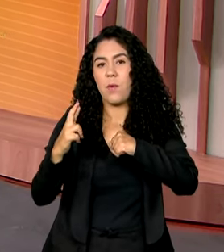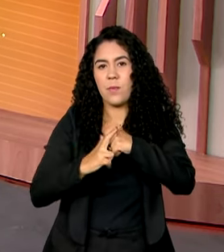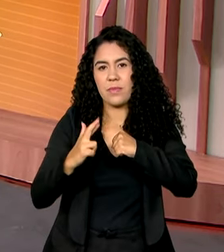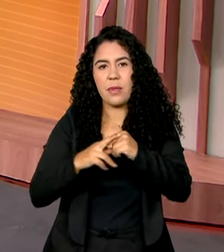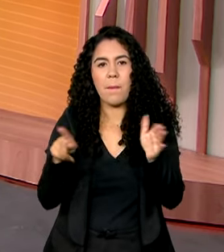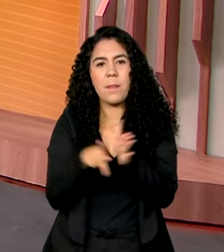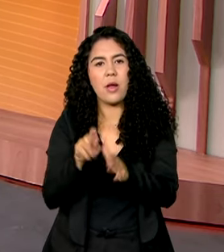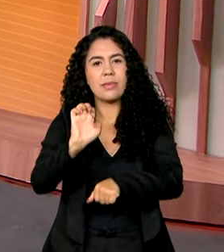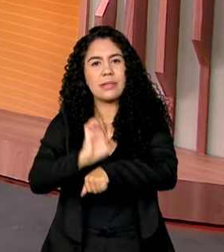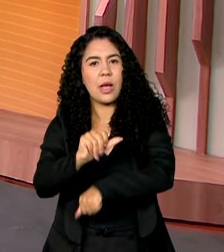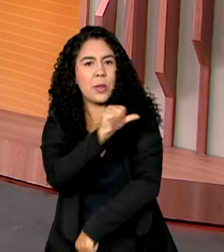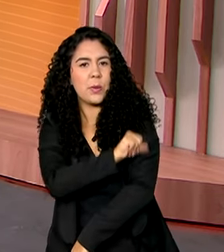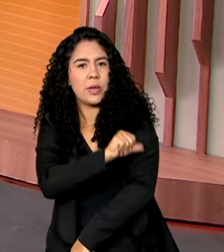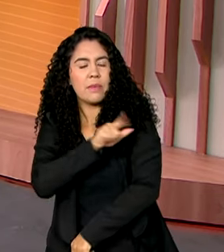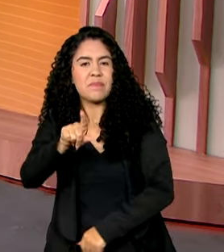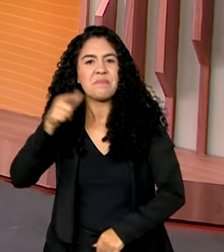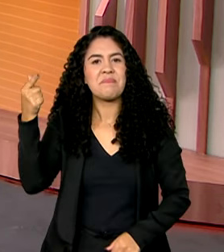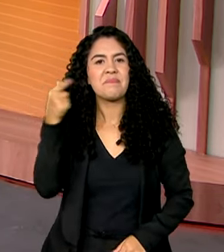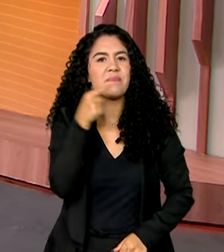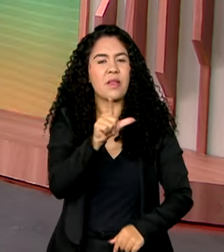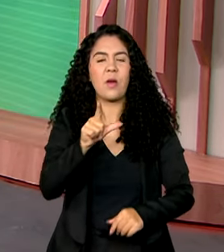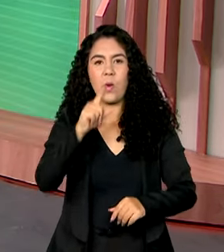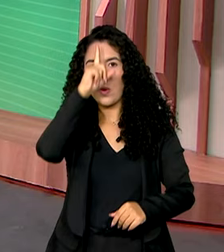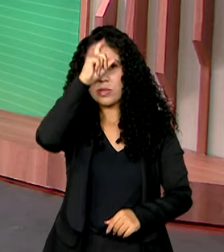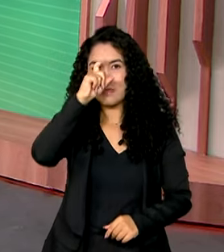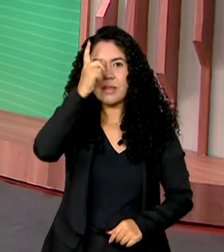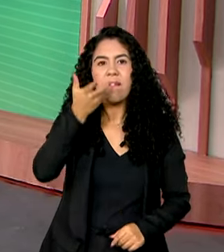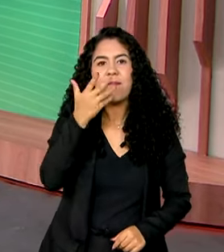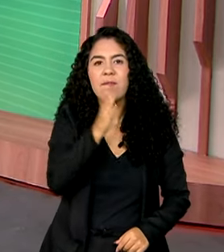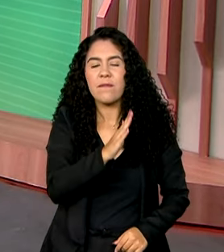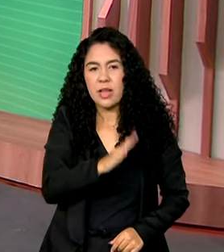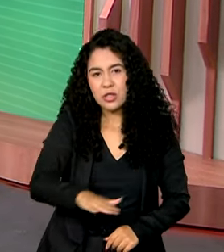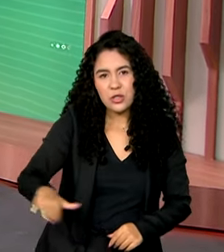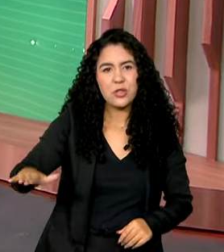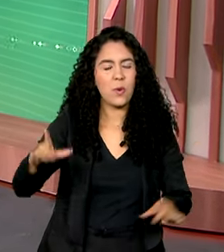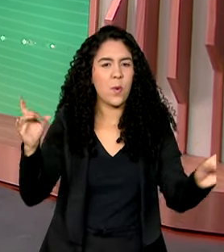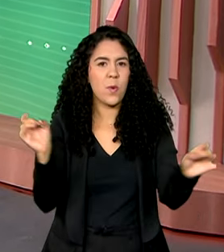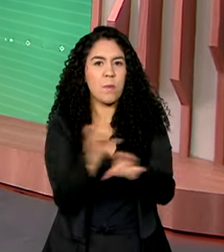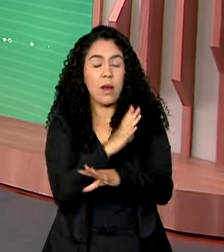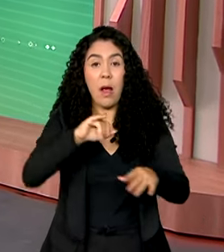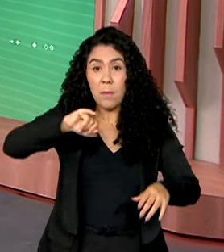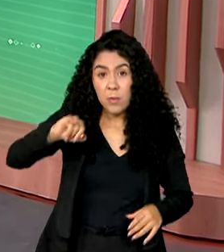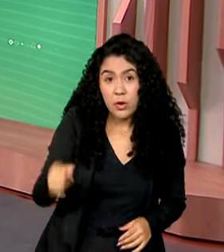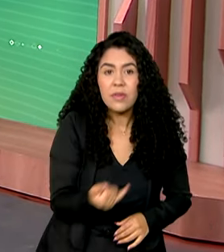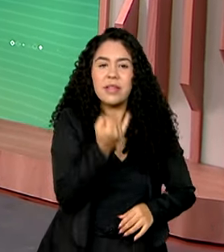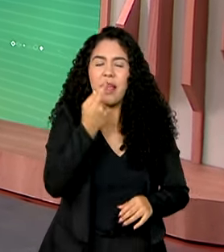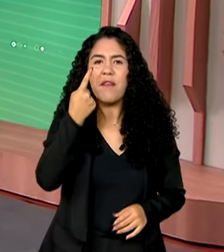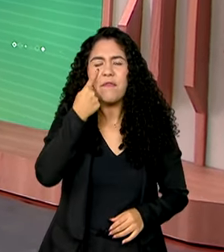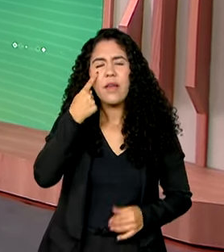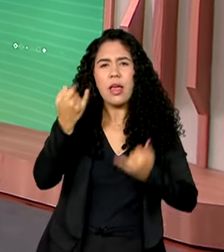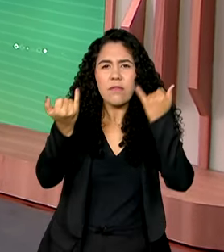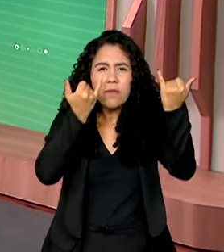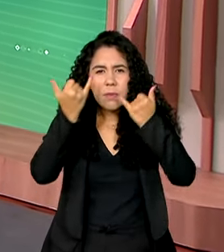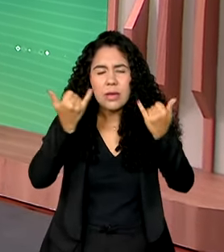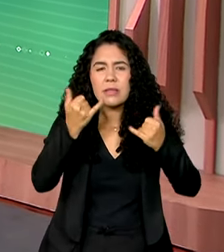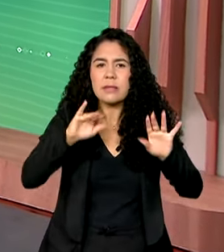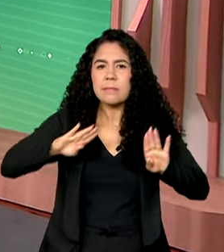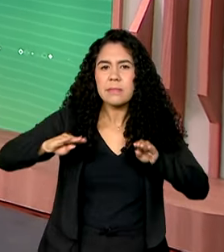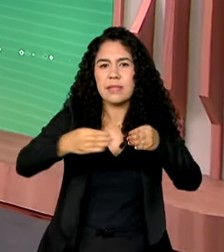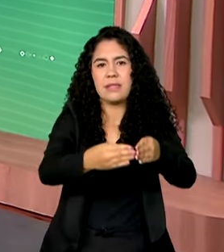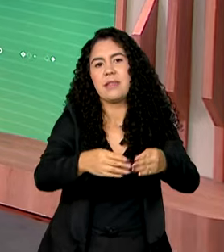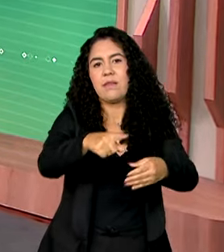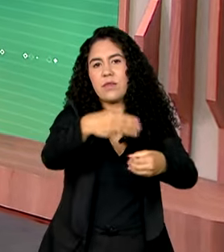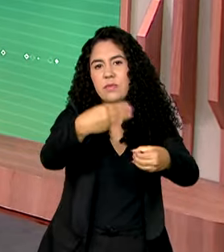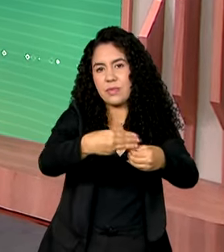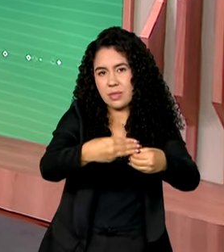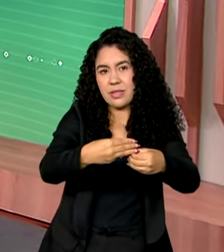que ganhou um hospital infantil completo. Então, vamos aproveitar essa notícia para ver outras ações do governo federal nesta cidade